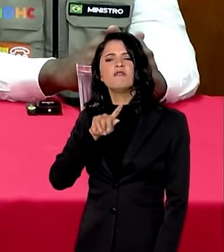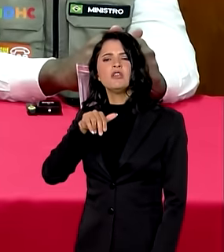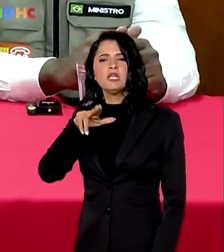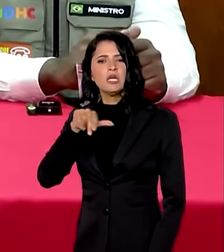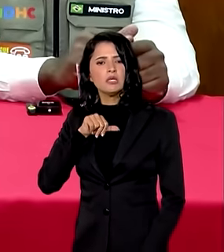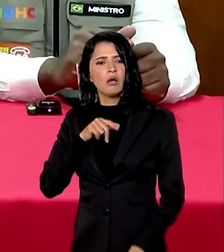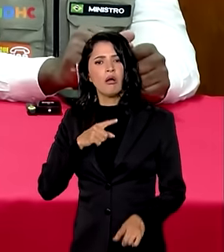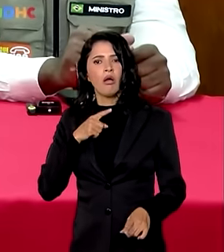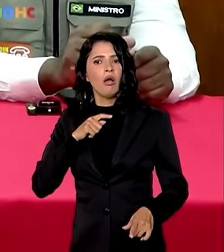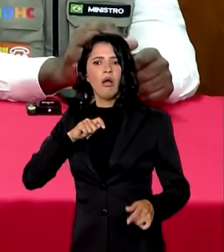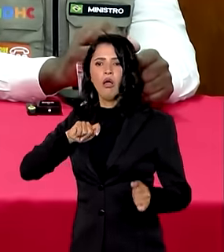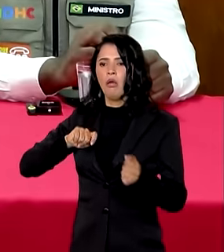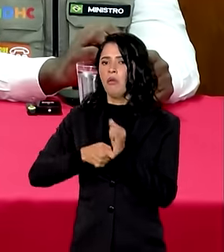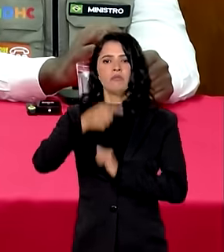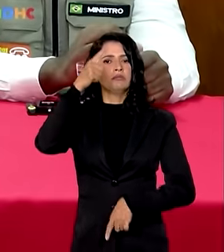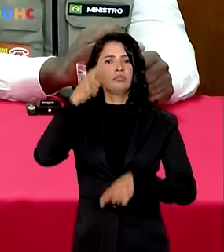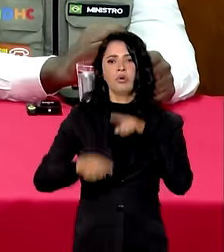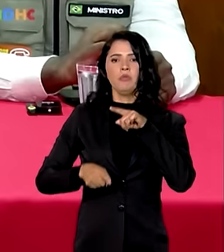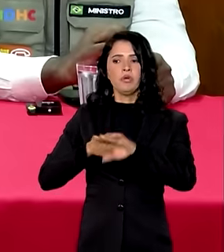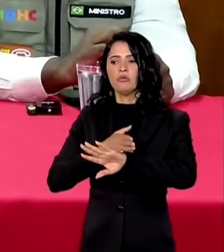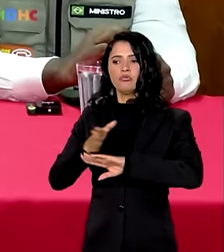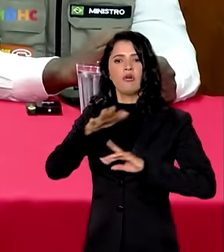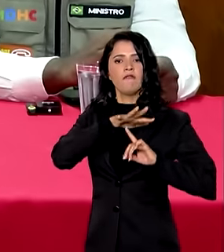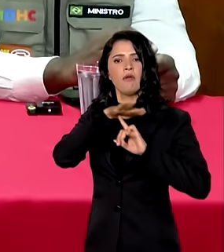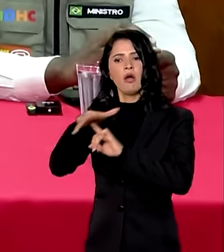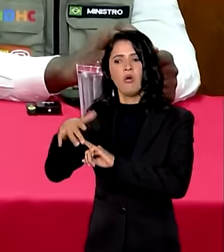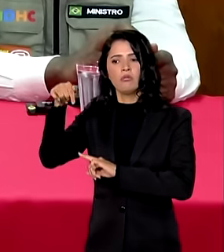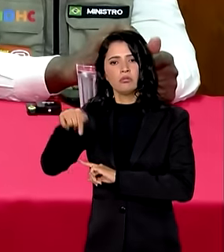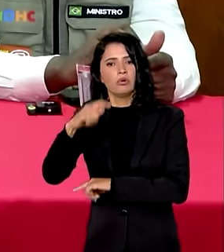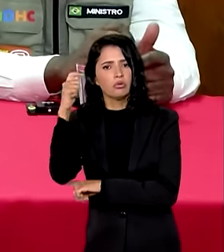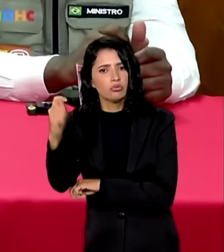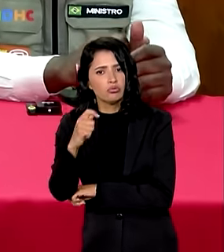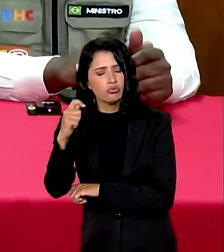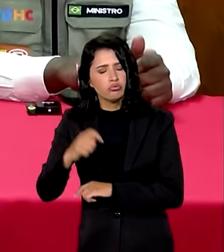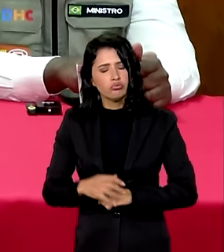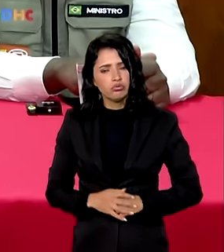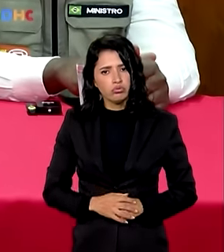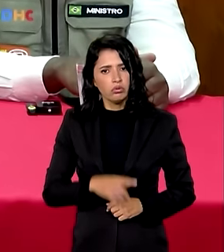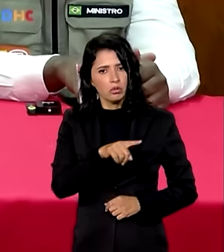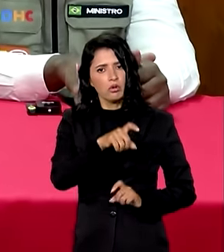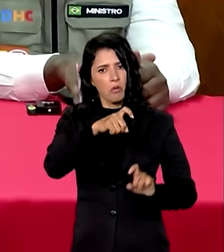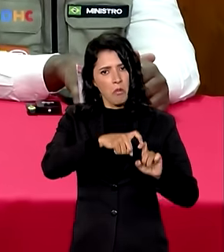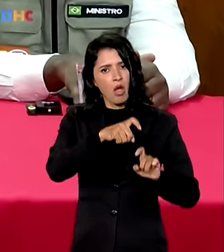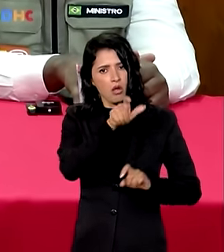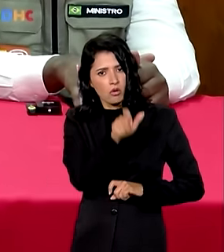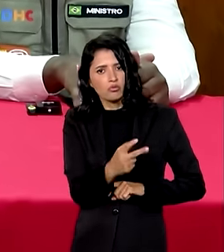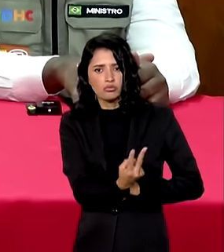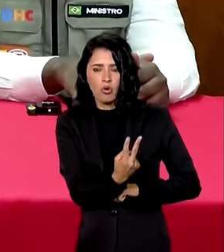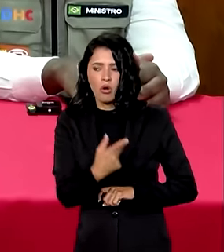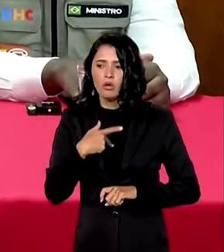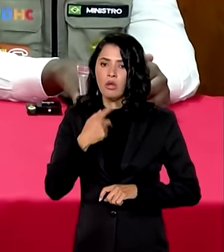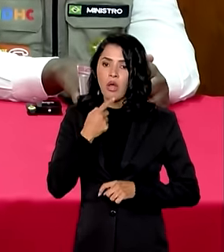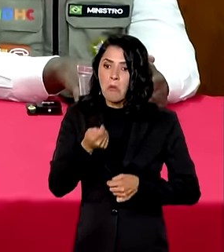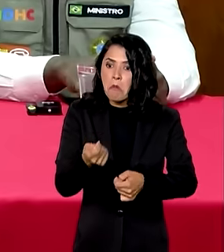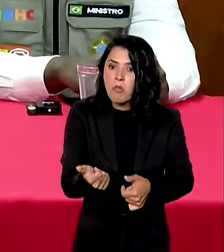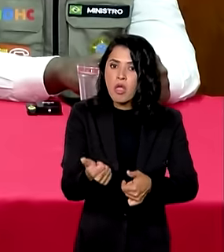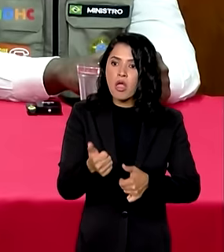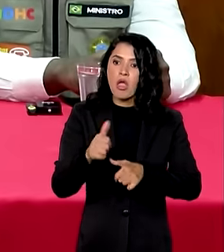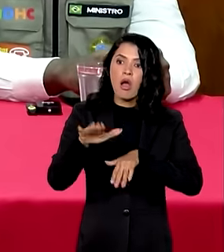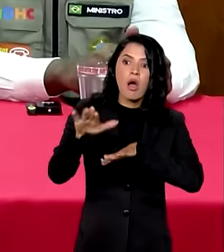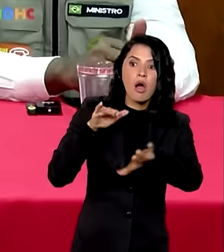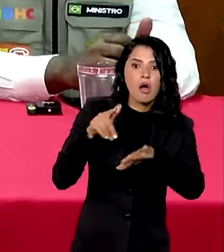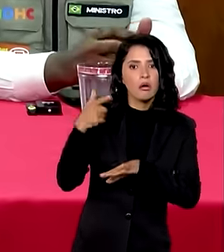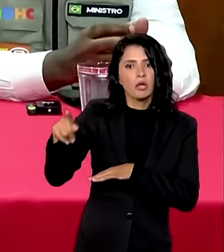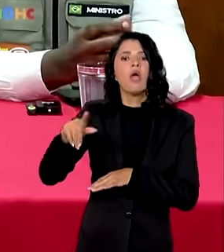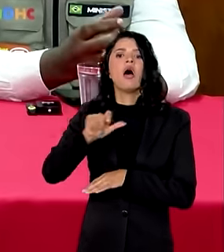impedindo que esses aviões viessem para o Rio Grande do Sul e esses médicos faziam um apelo público para que a Anvisa flexibilizasse as